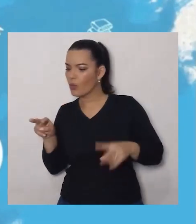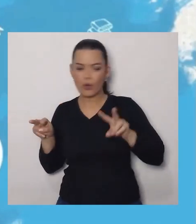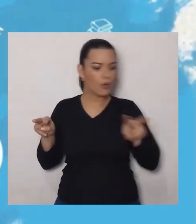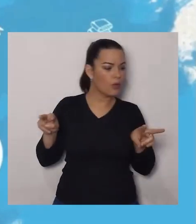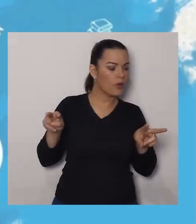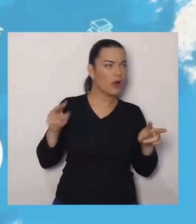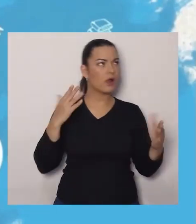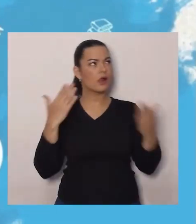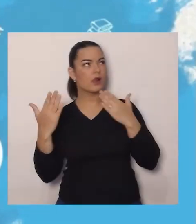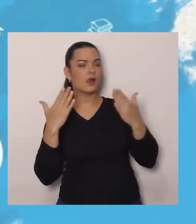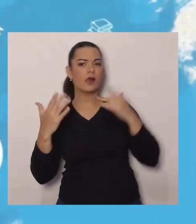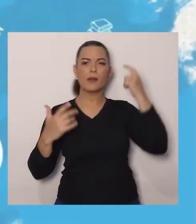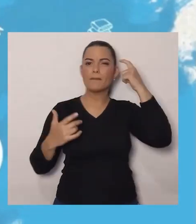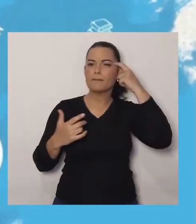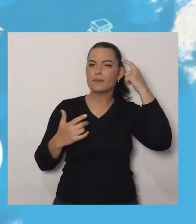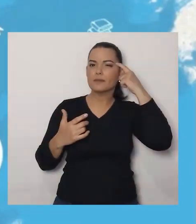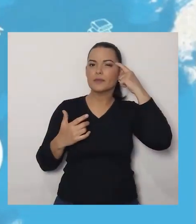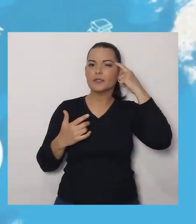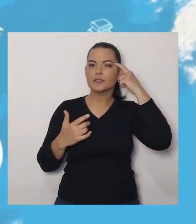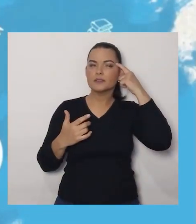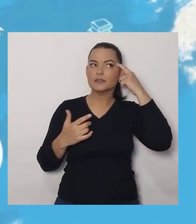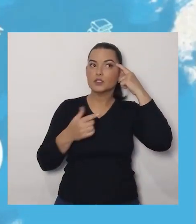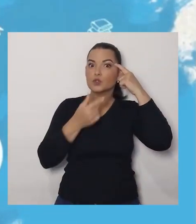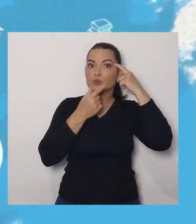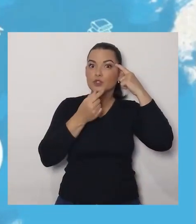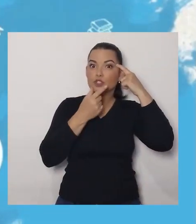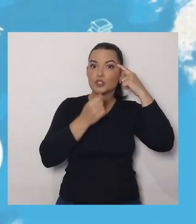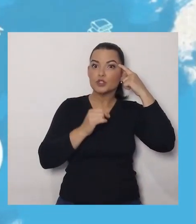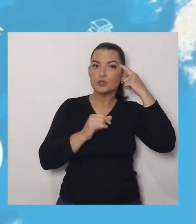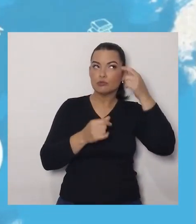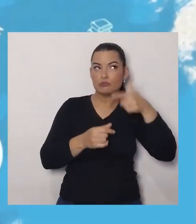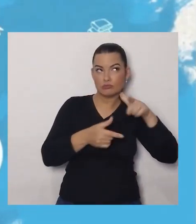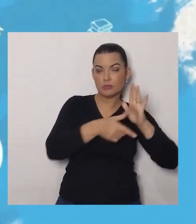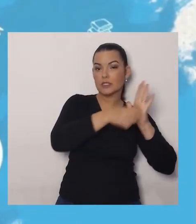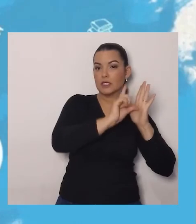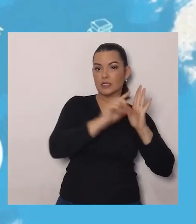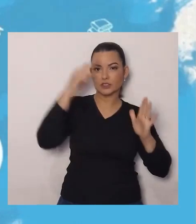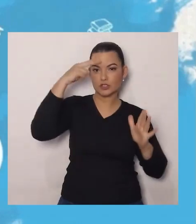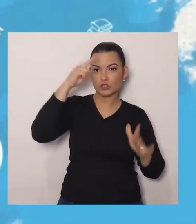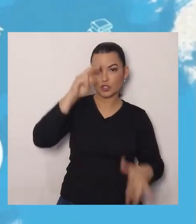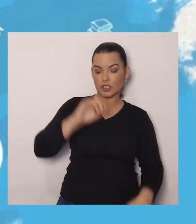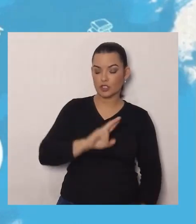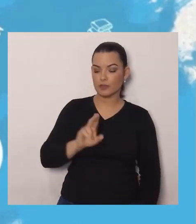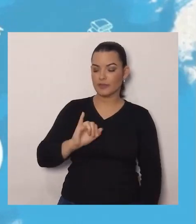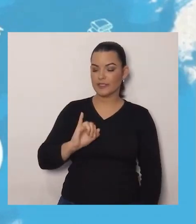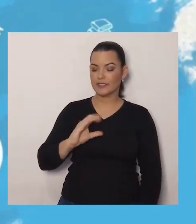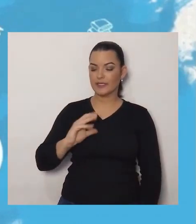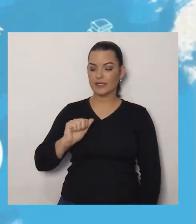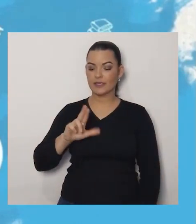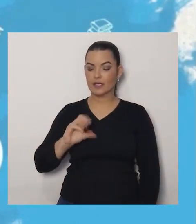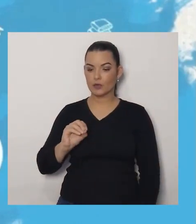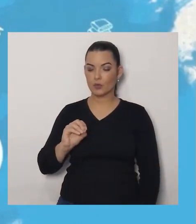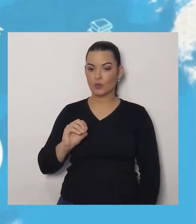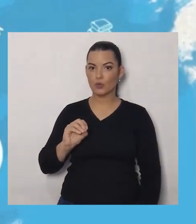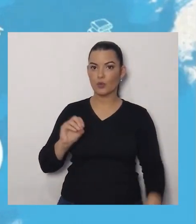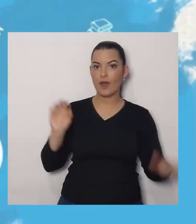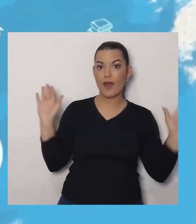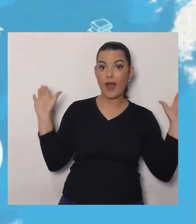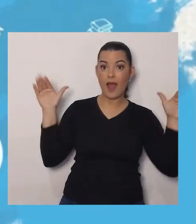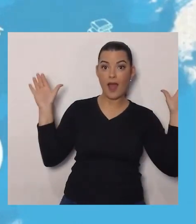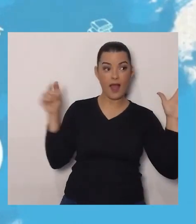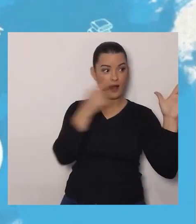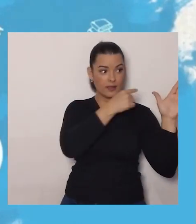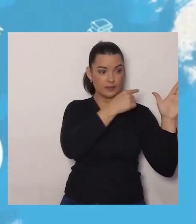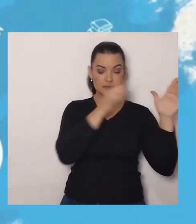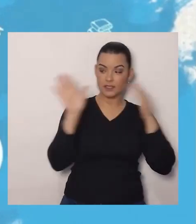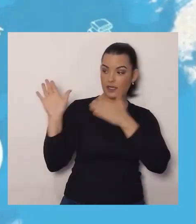as asas de Ícaro com o 14 bis. E